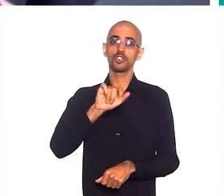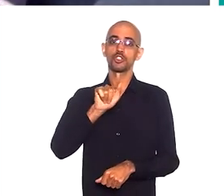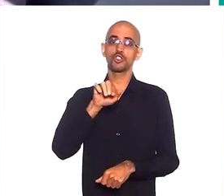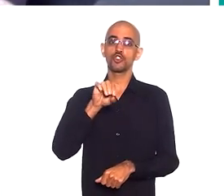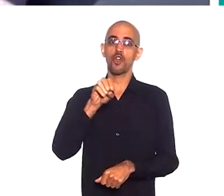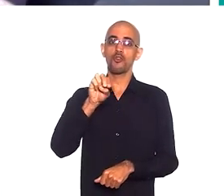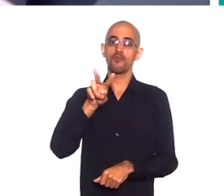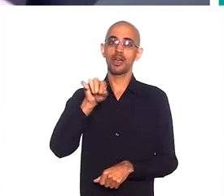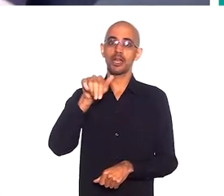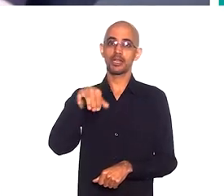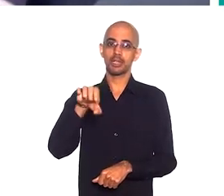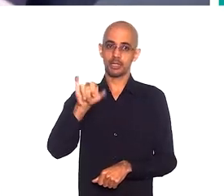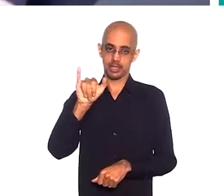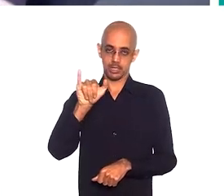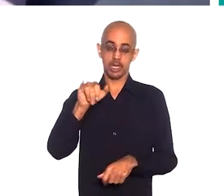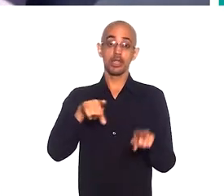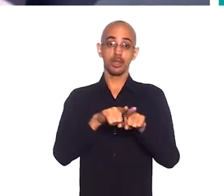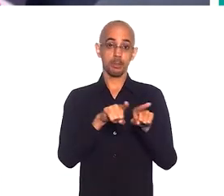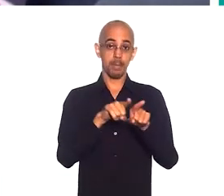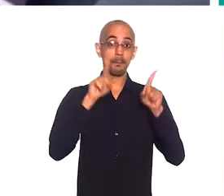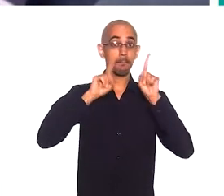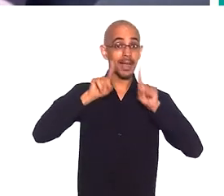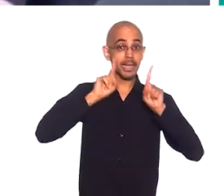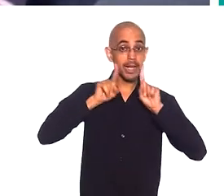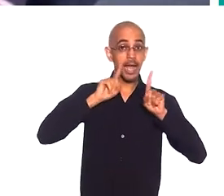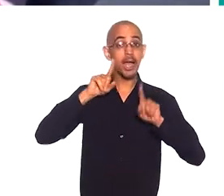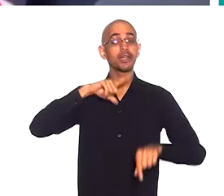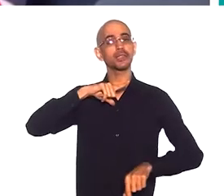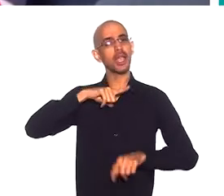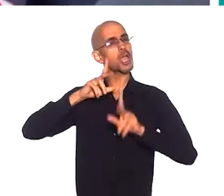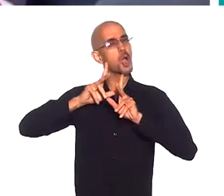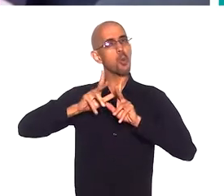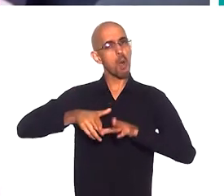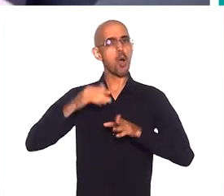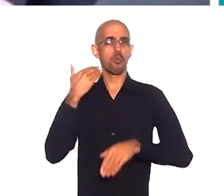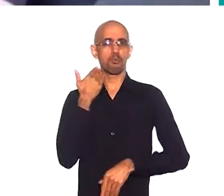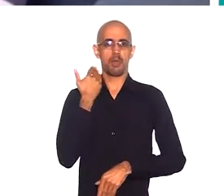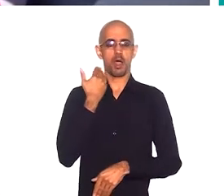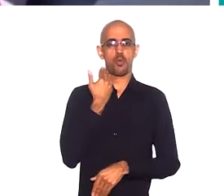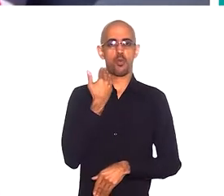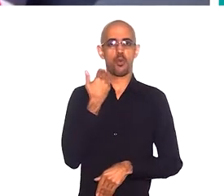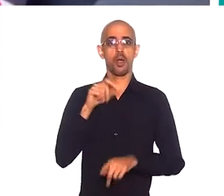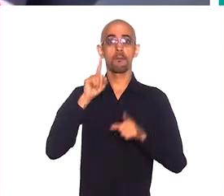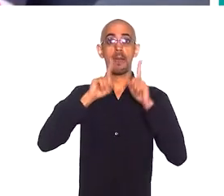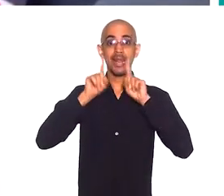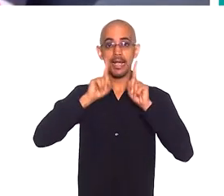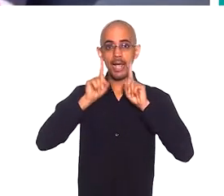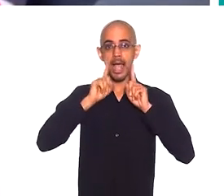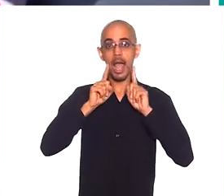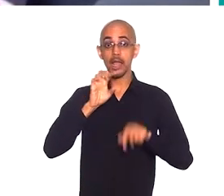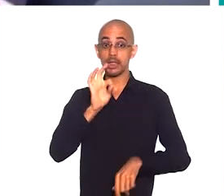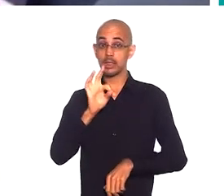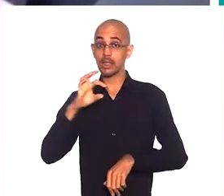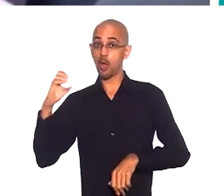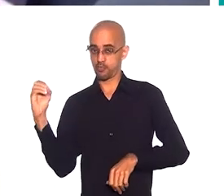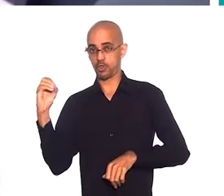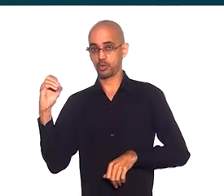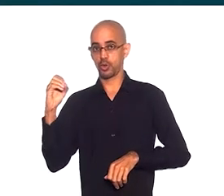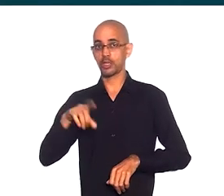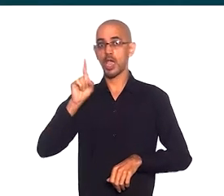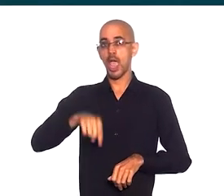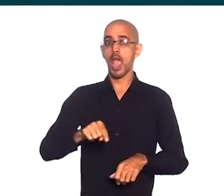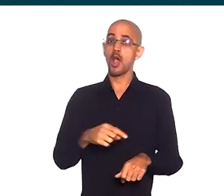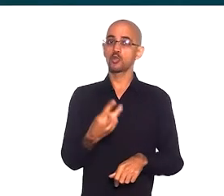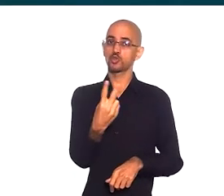que é uma grande referência também, que é o Banco Mumbuca, que funciona do mesmo jeito. E Maricá e Tioflotone são os dois bancos que estão